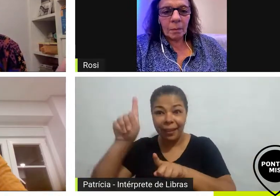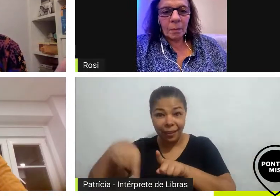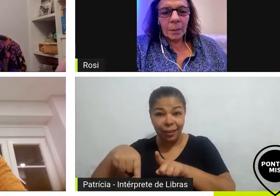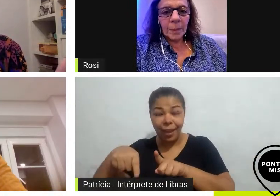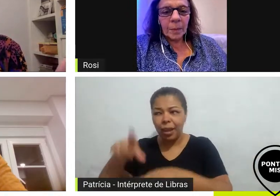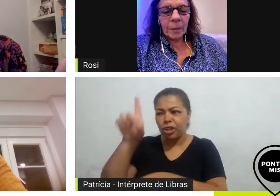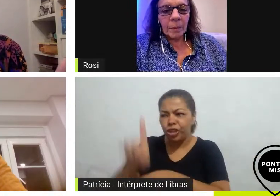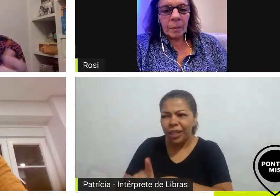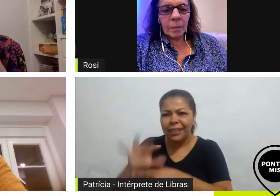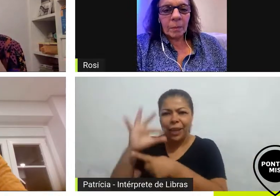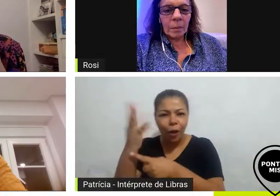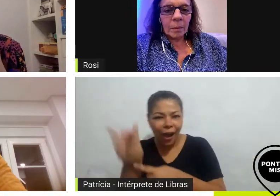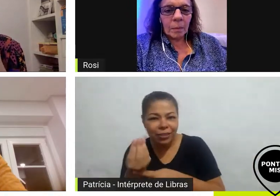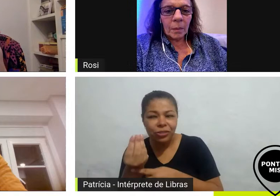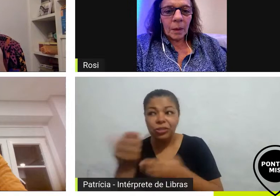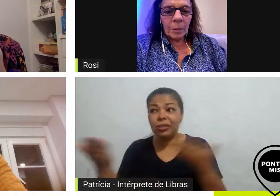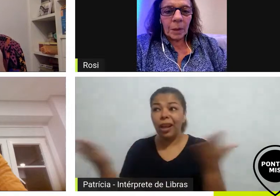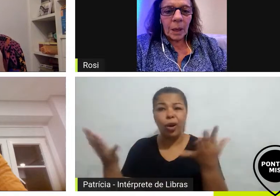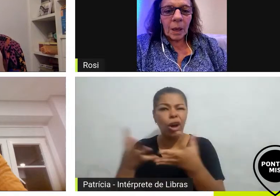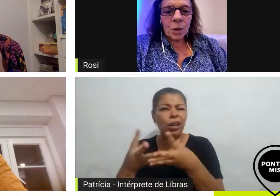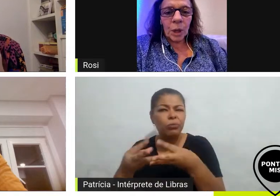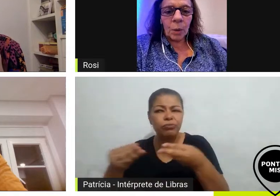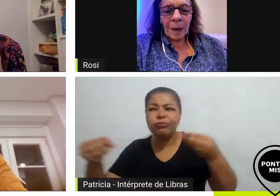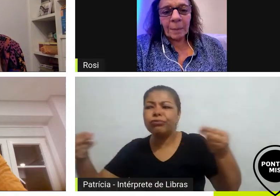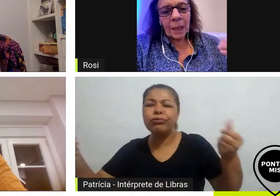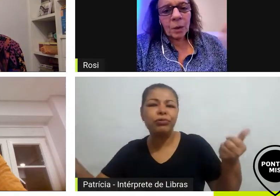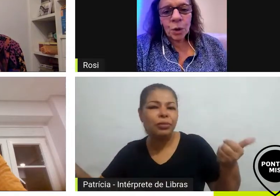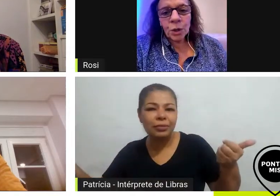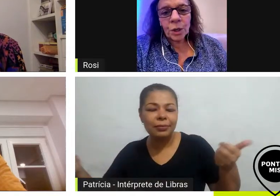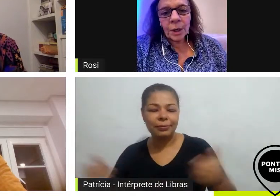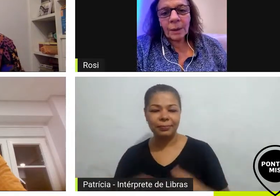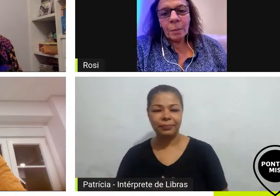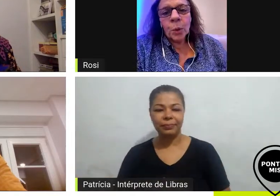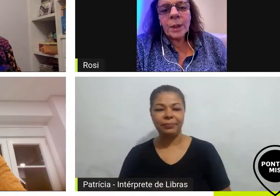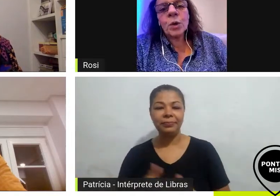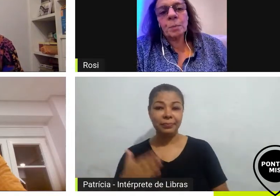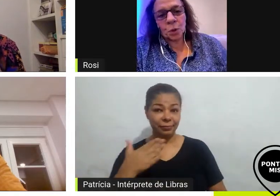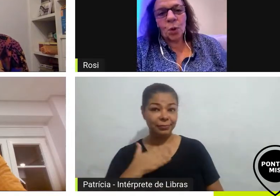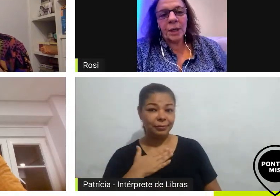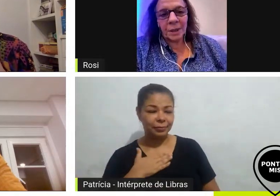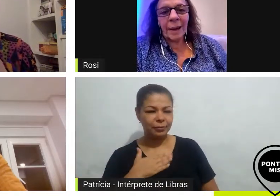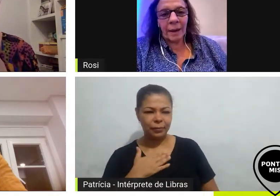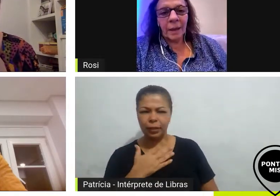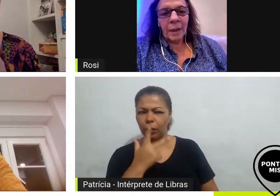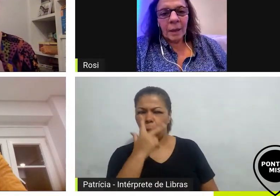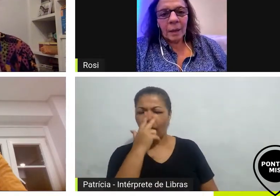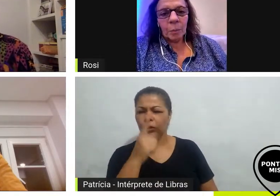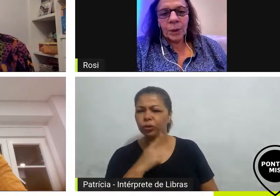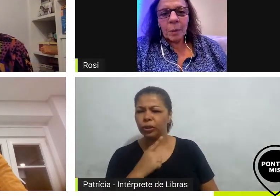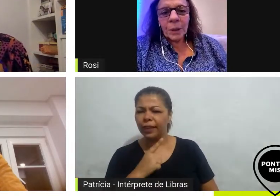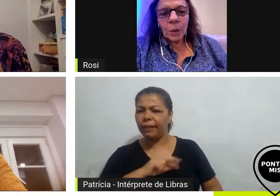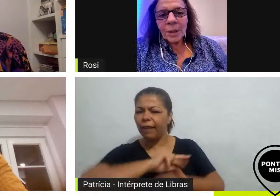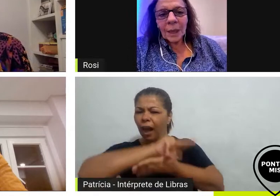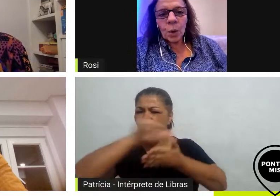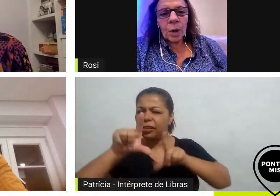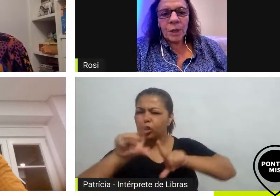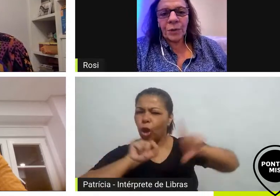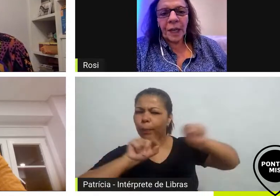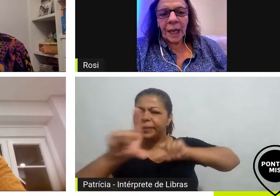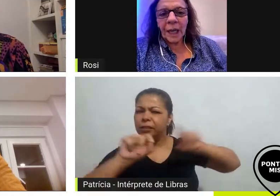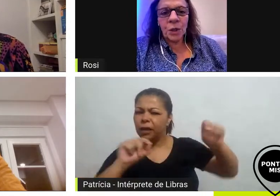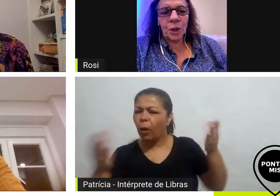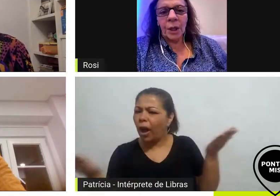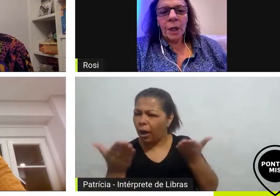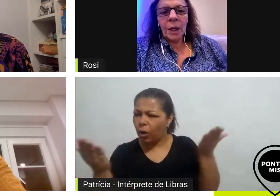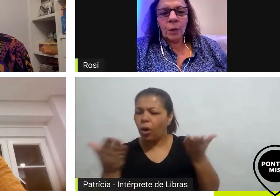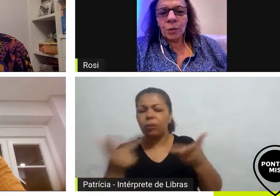lugar que a gente não vê mais eu acho mim eu acho que hoje em dia tem muitas opções né muita coisa nova